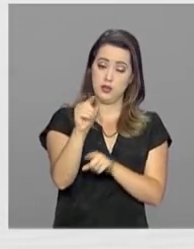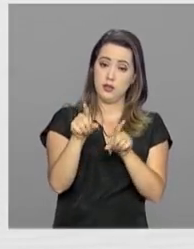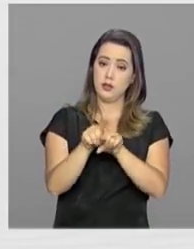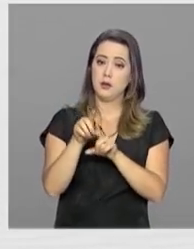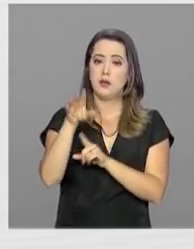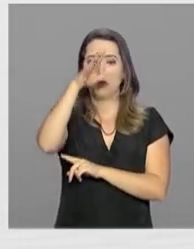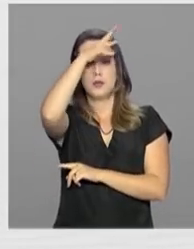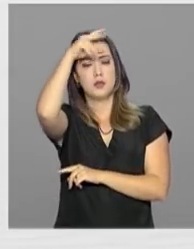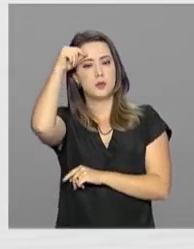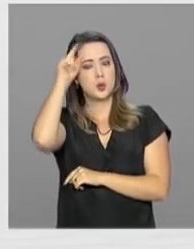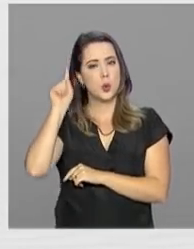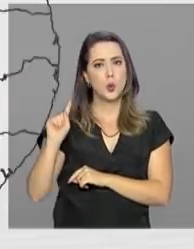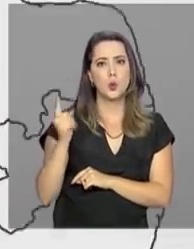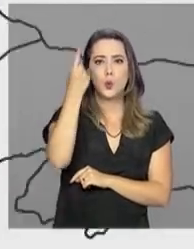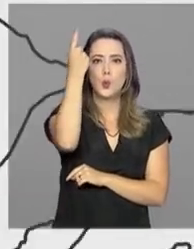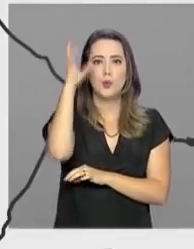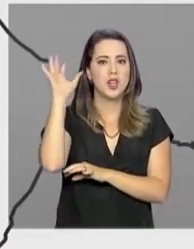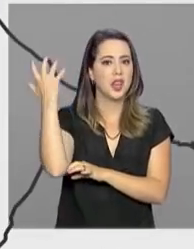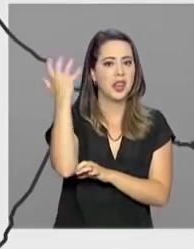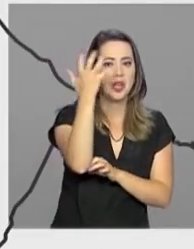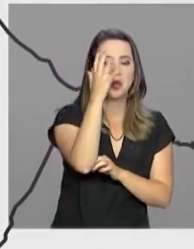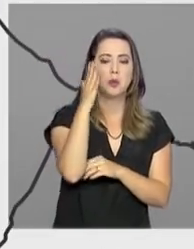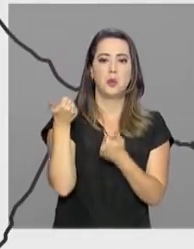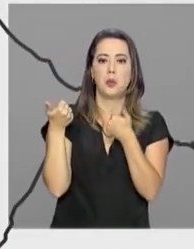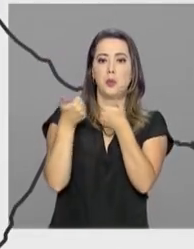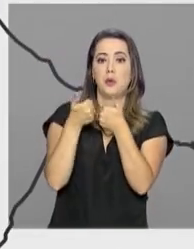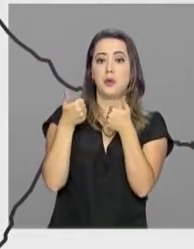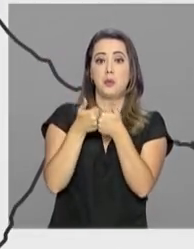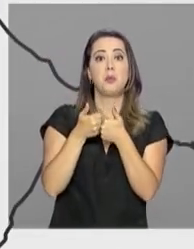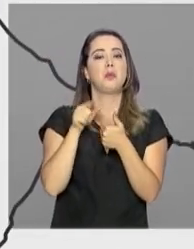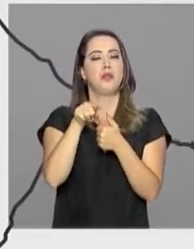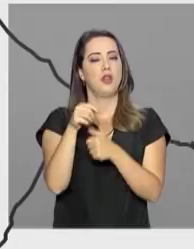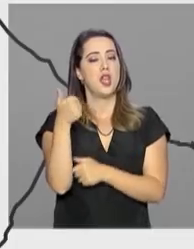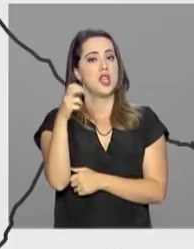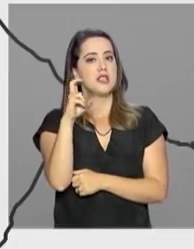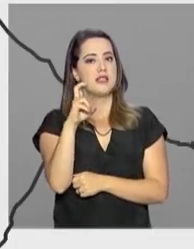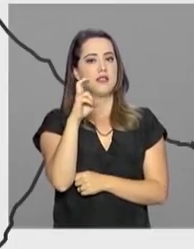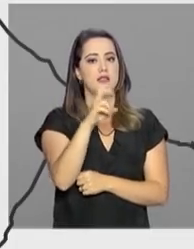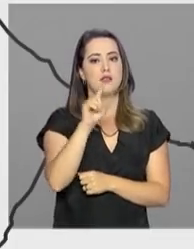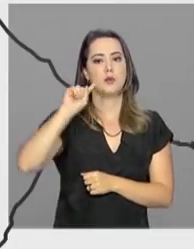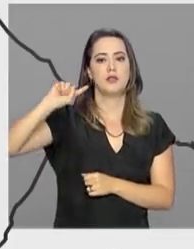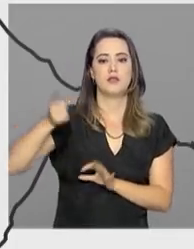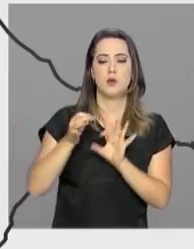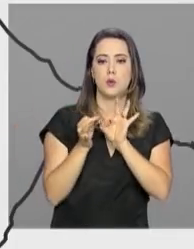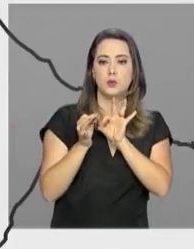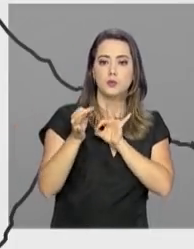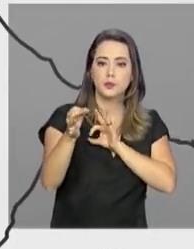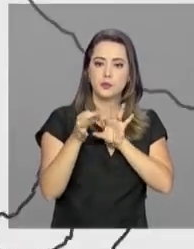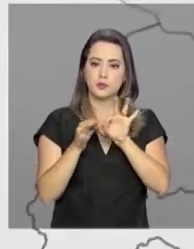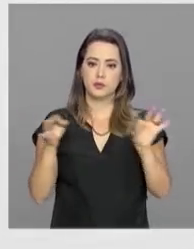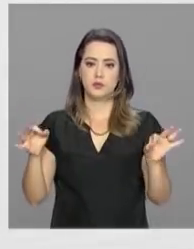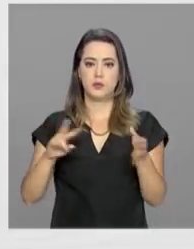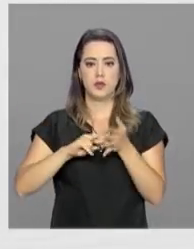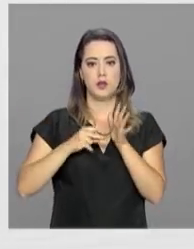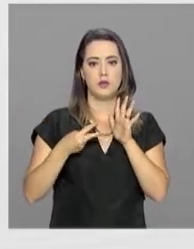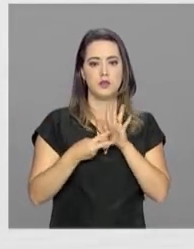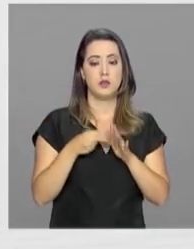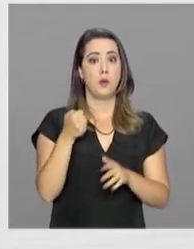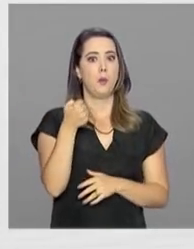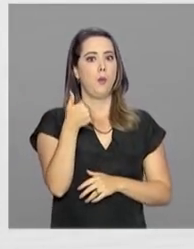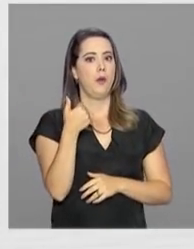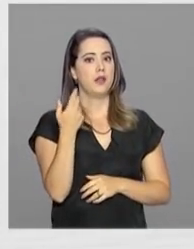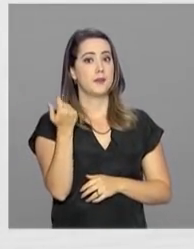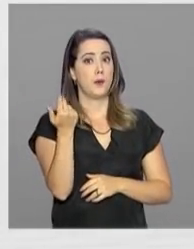essa complexa e única natureza, o parque ocupa 155 mil hectares, que equivalem quase ao